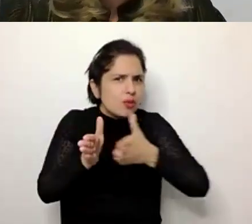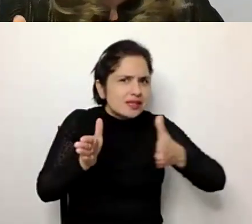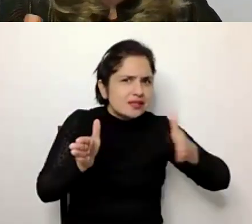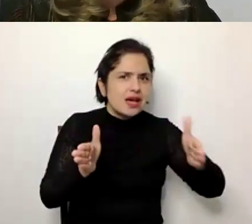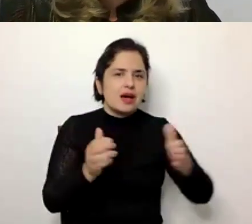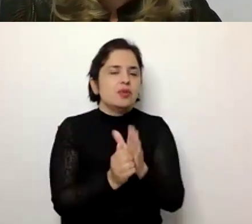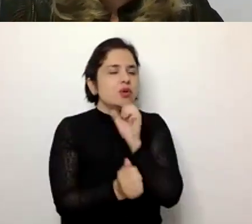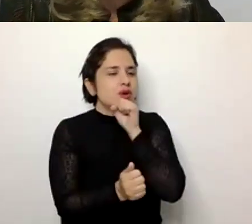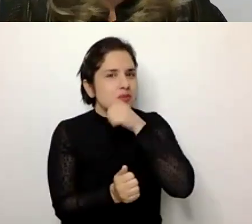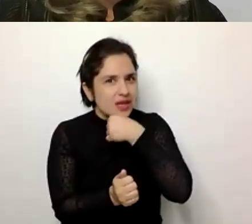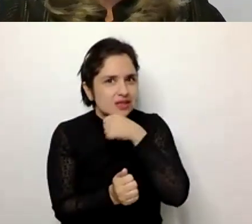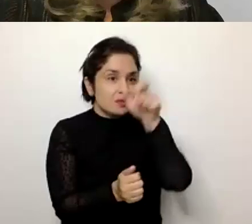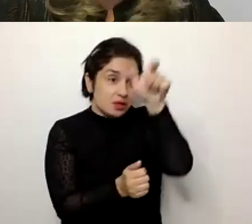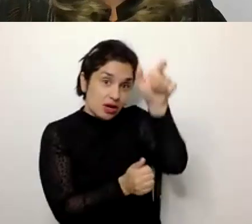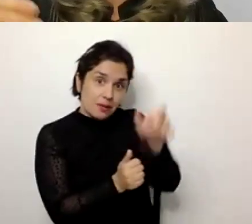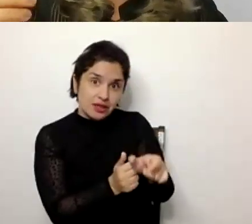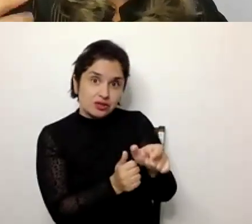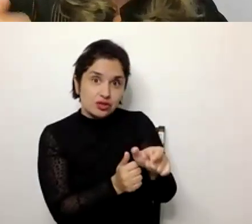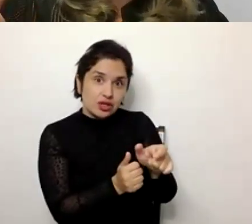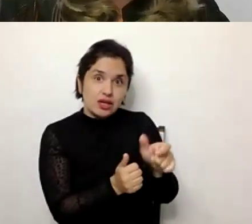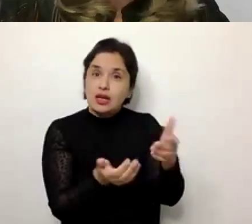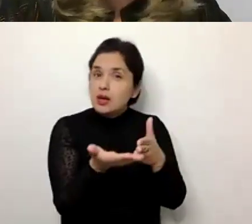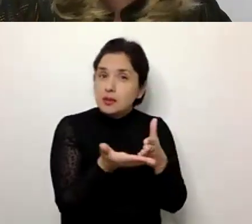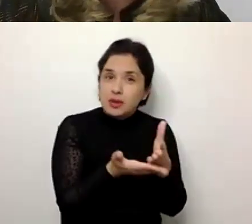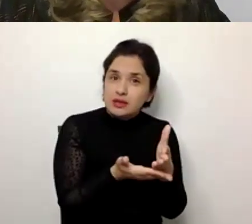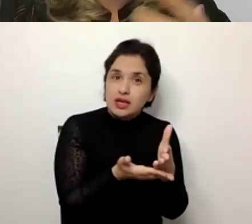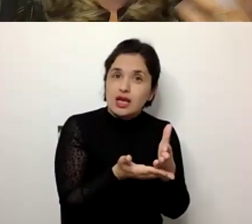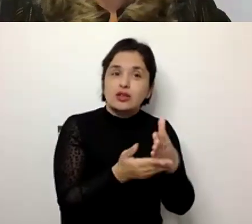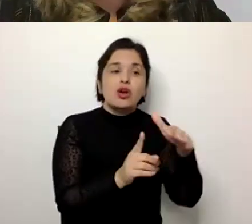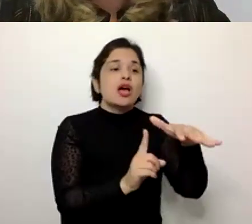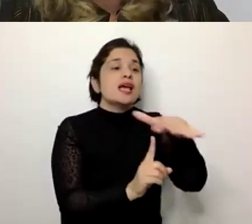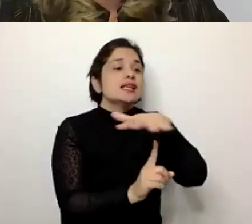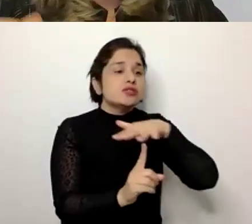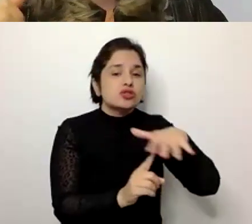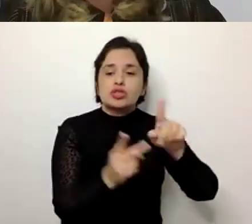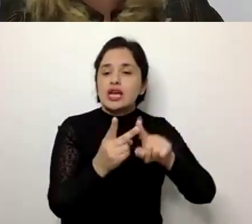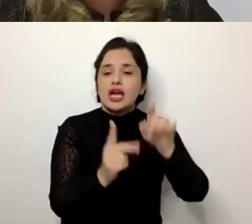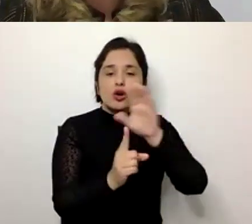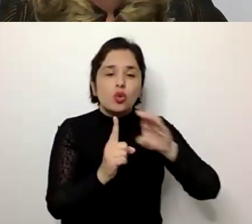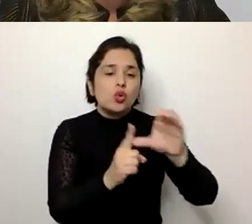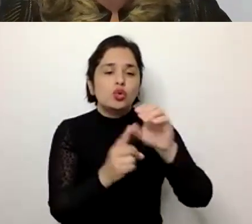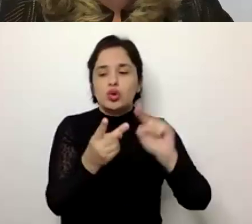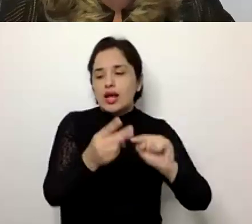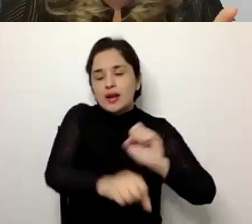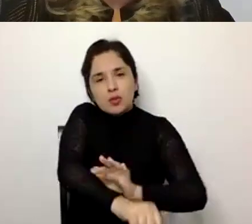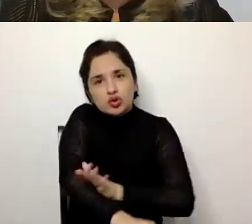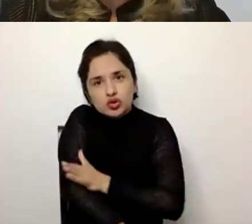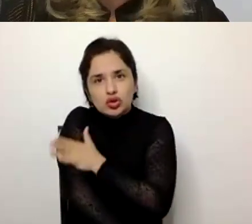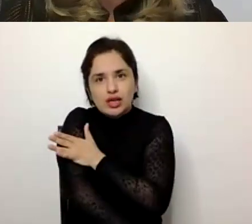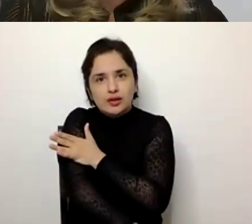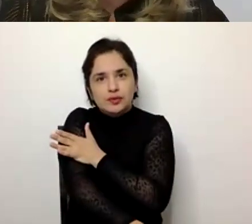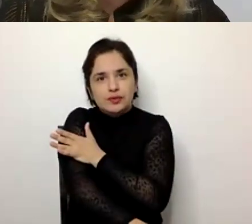envelhecimento da pessoa a partir das questões sociais, culturais, emocionais. Então,